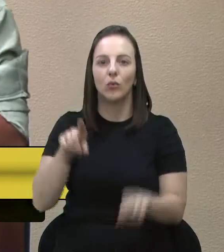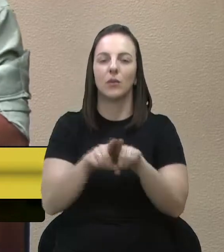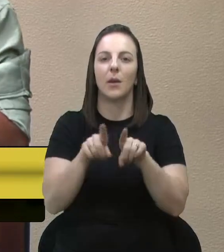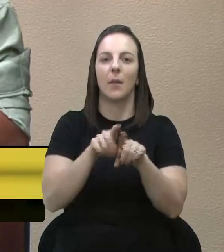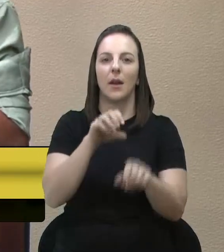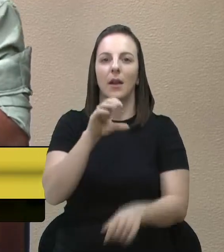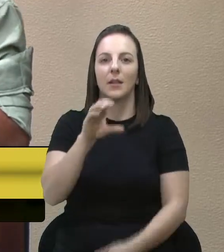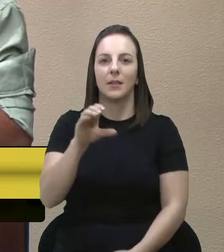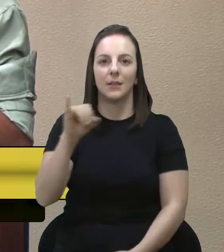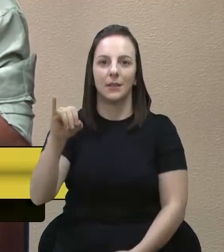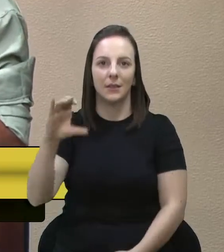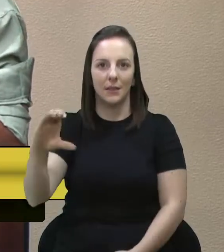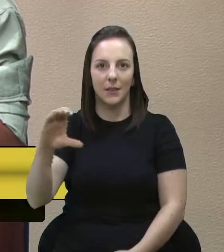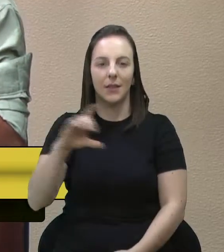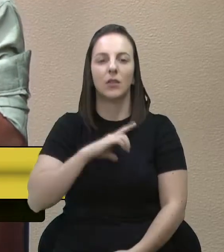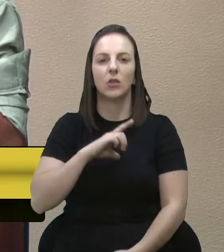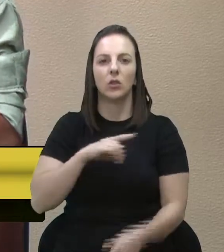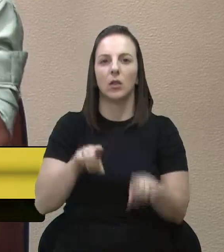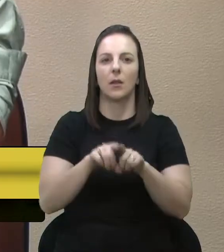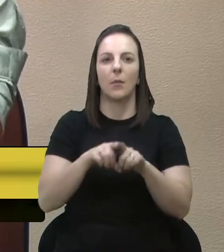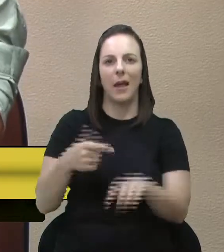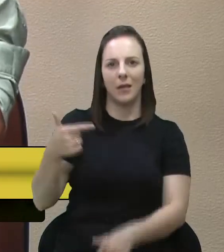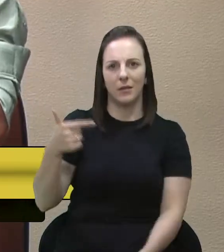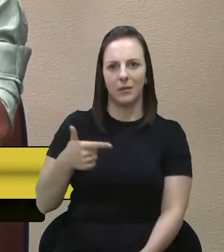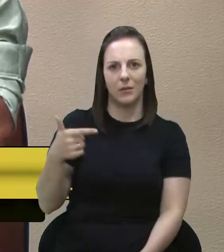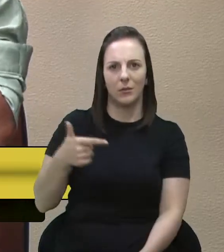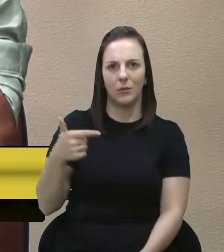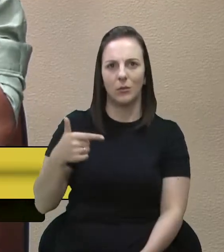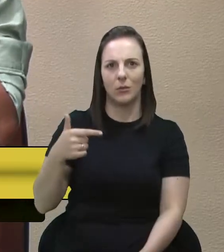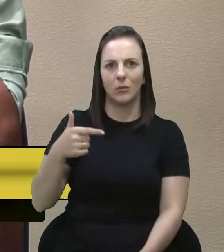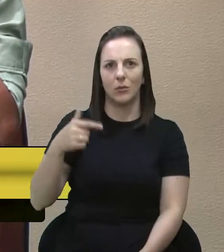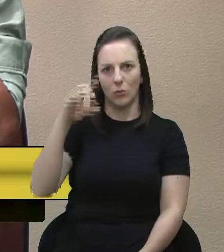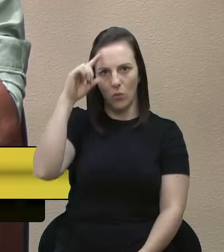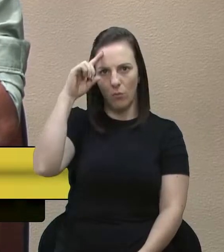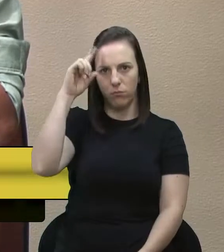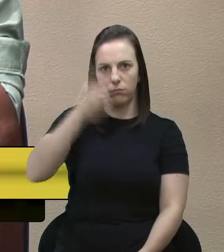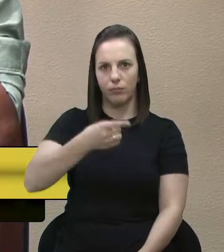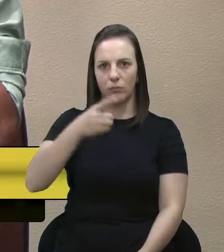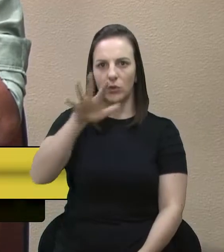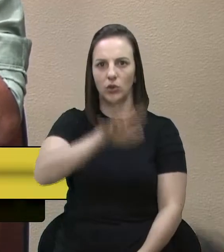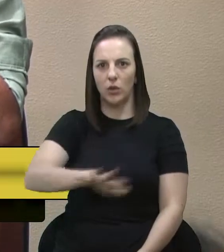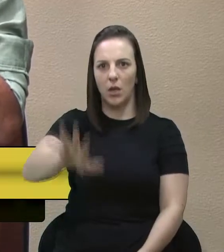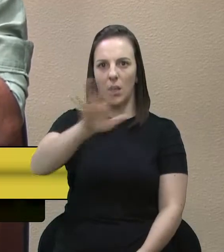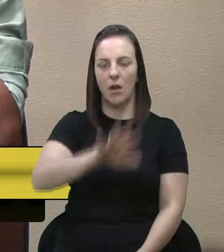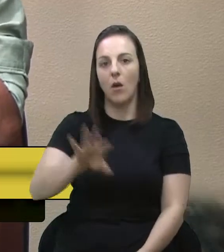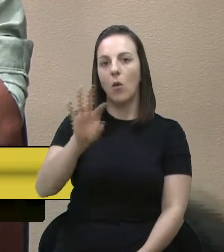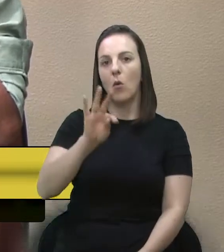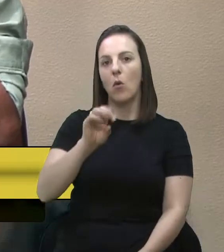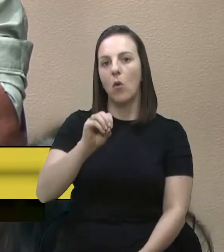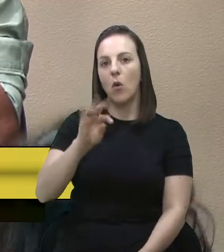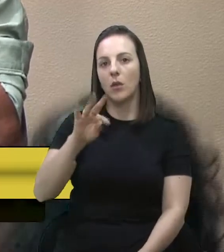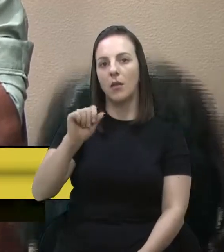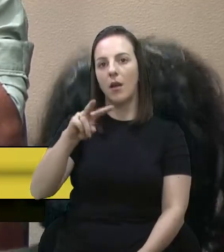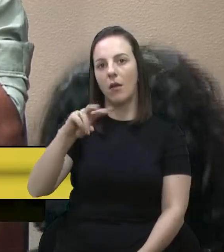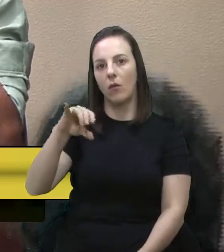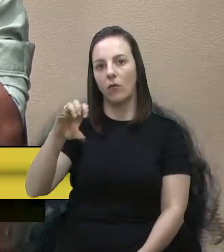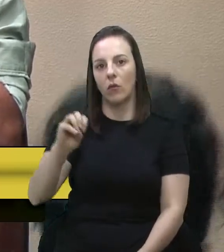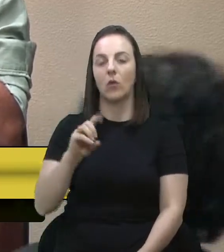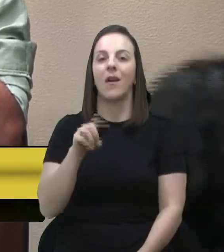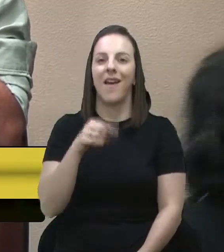nós tínhamos lá o subcomandante-geral Otávio Polita. Então, é muito interessante quando nós